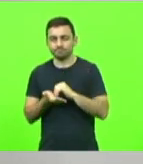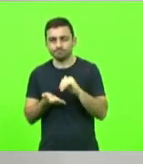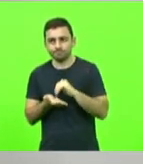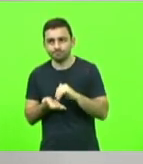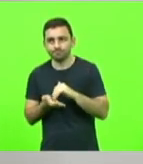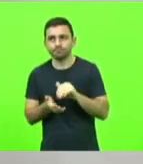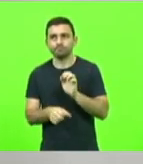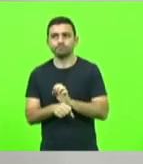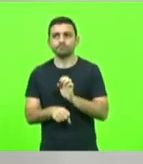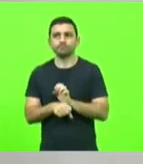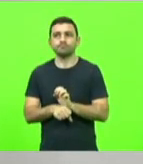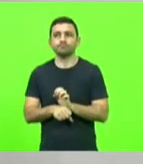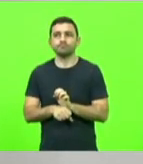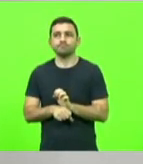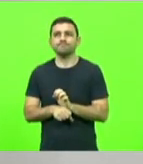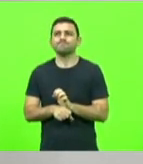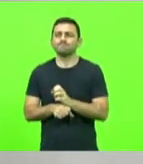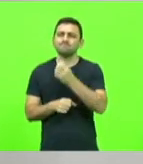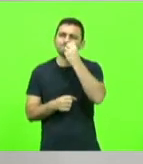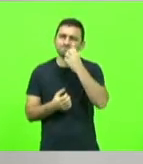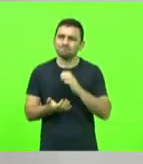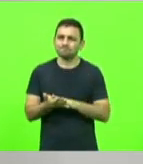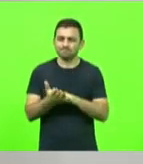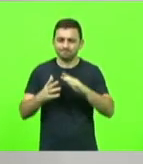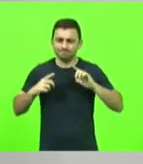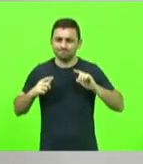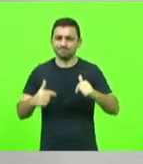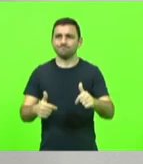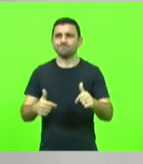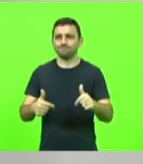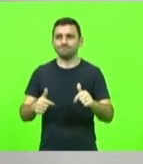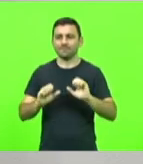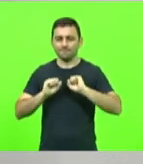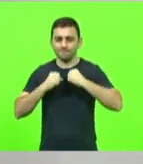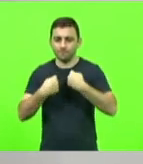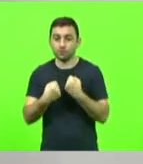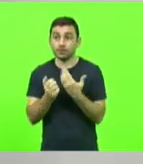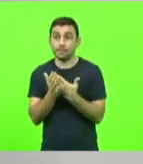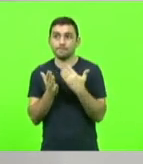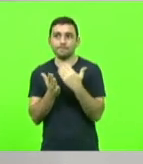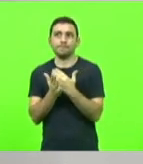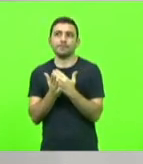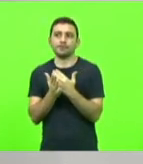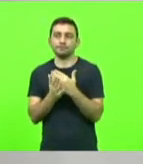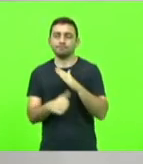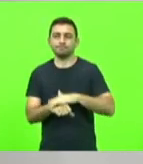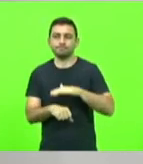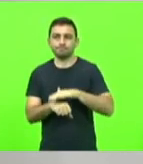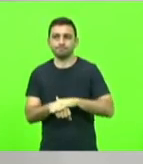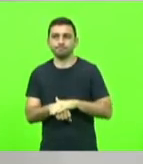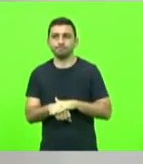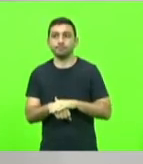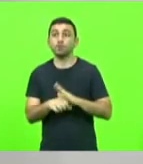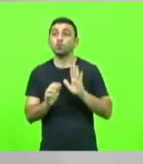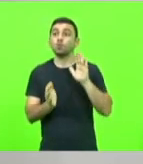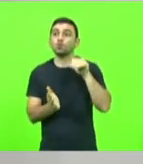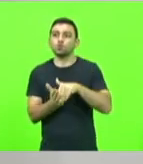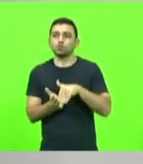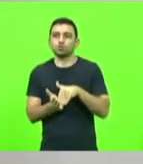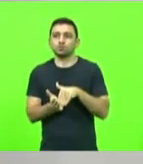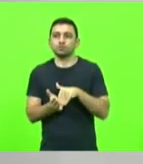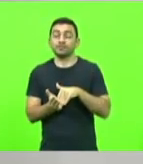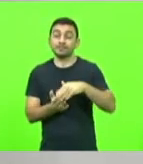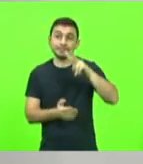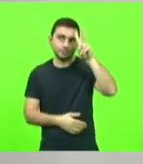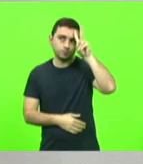Estado. Então, uma bela de uma iniciativa que reforça as nossas ações. Por último, na segunda